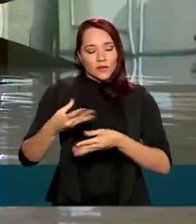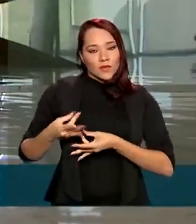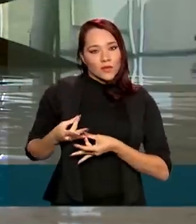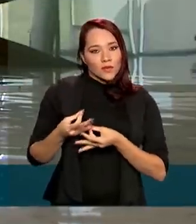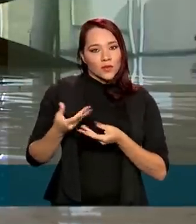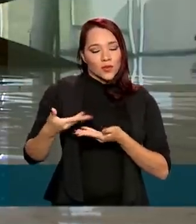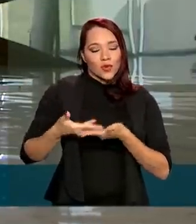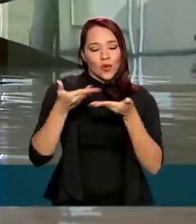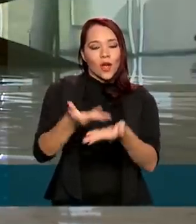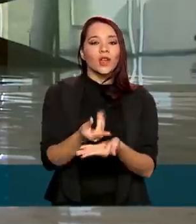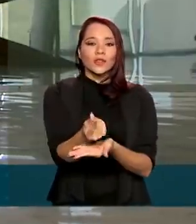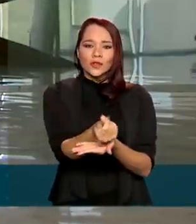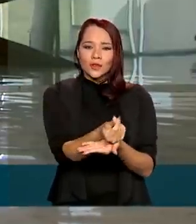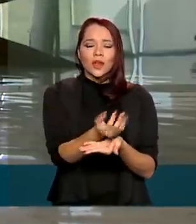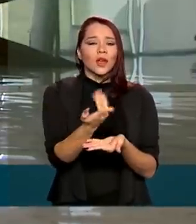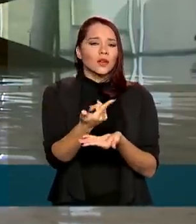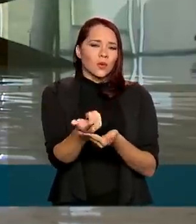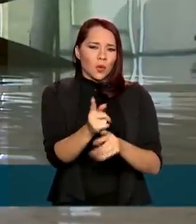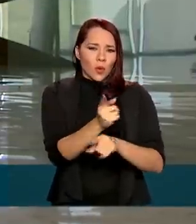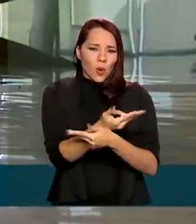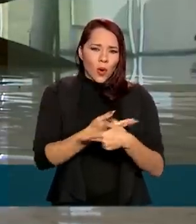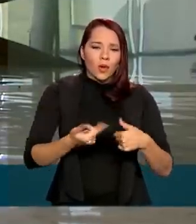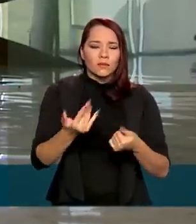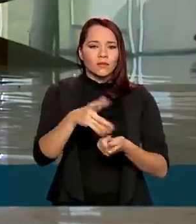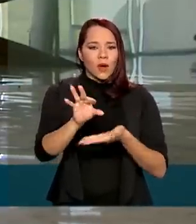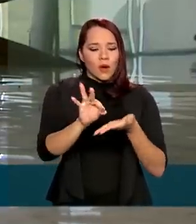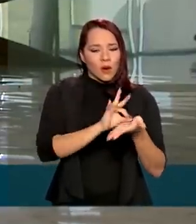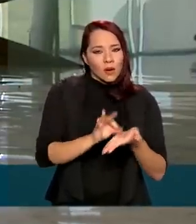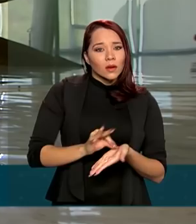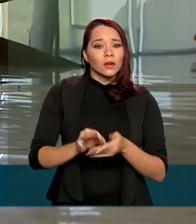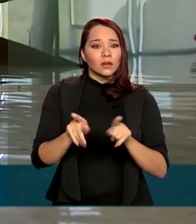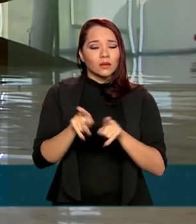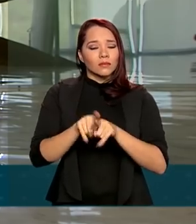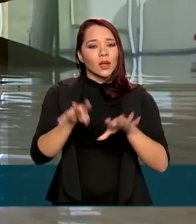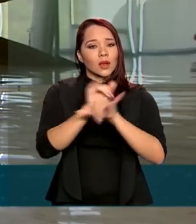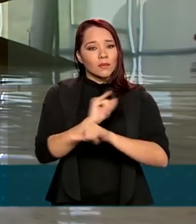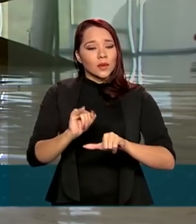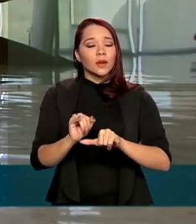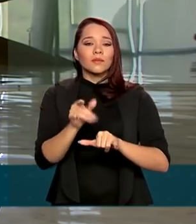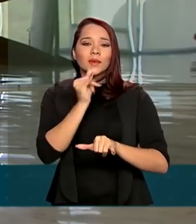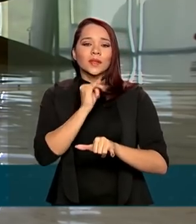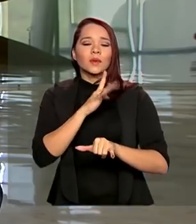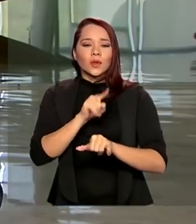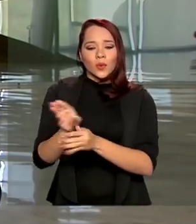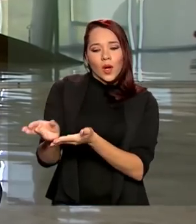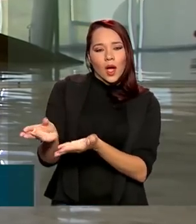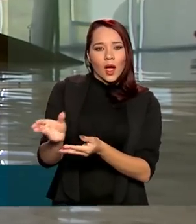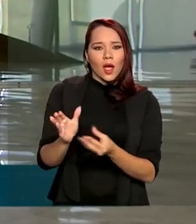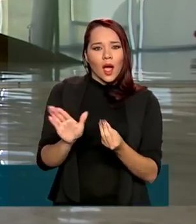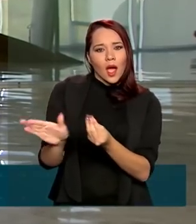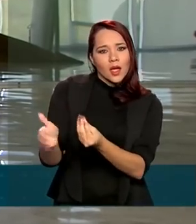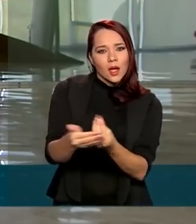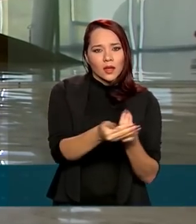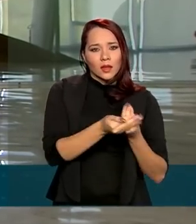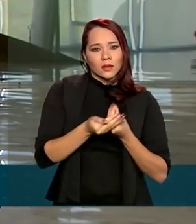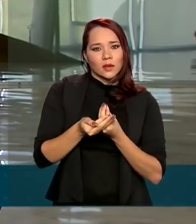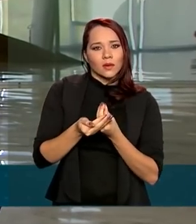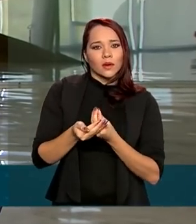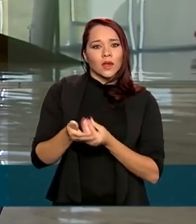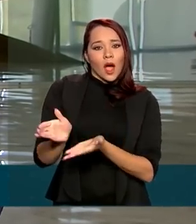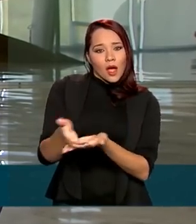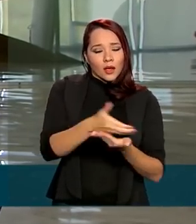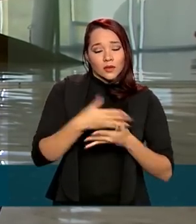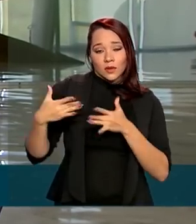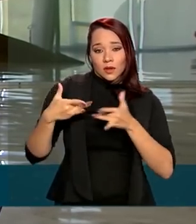para organizações cadastradas e para campanhas específicas, como o Arrecadação Solidária, que já somou mais de 10